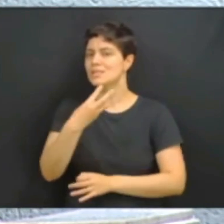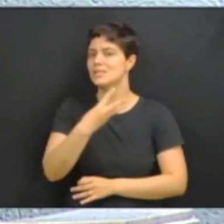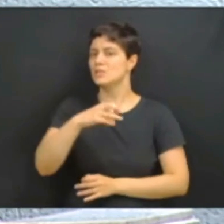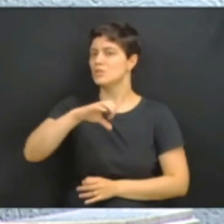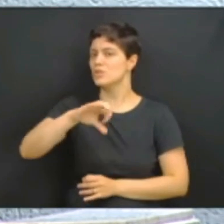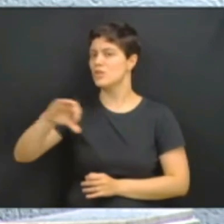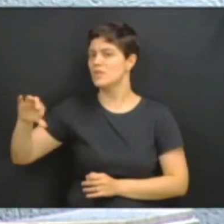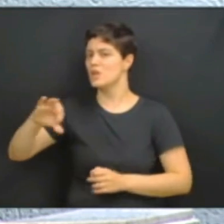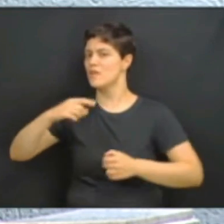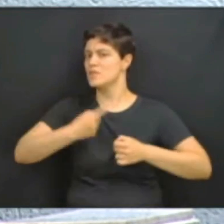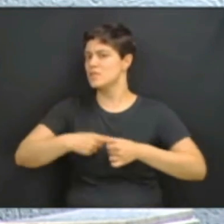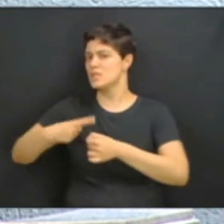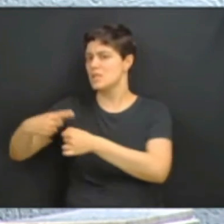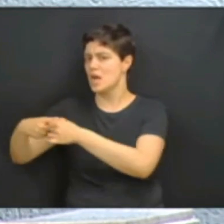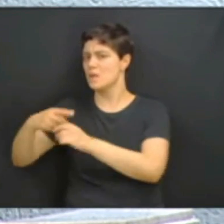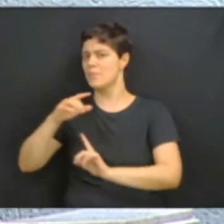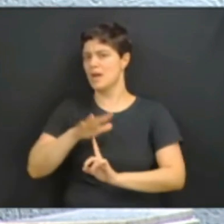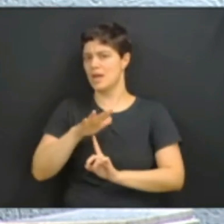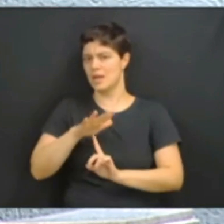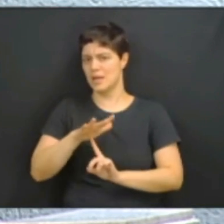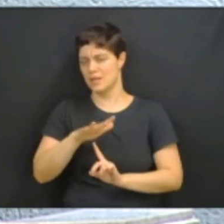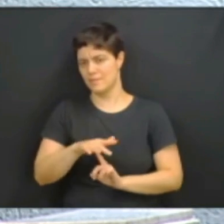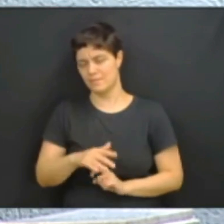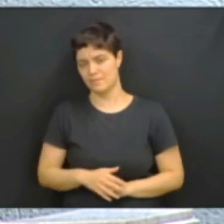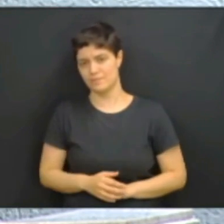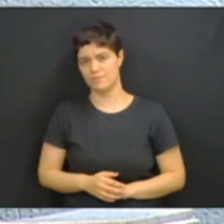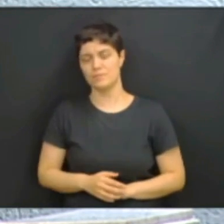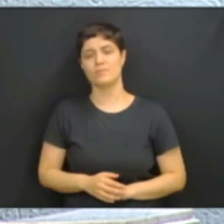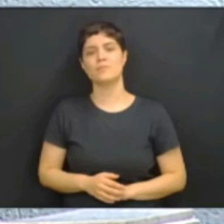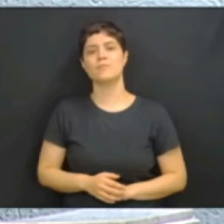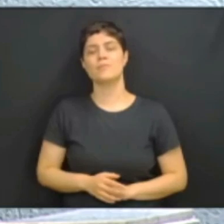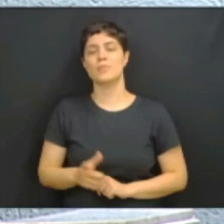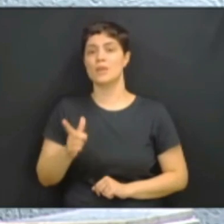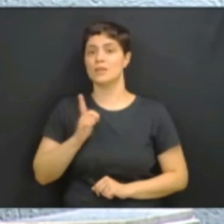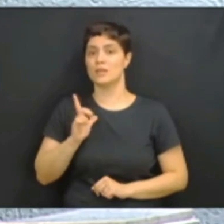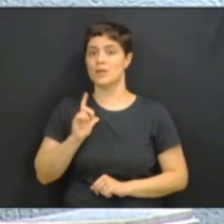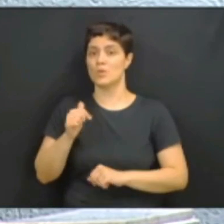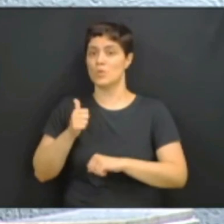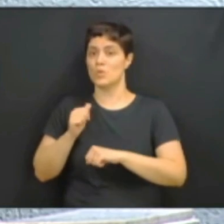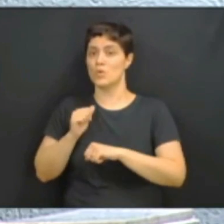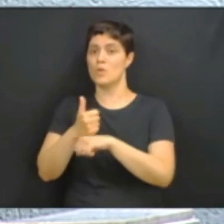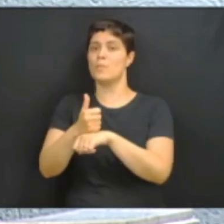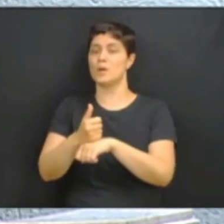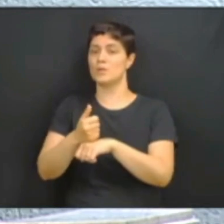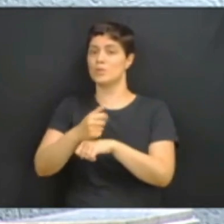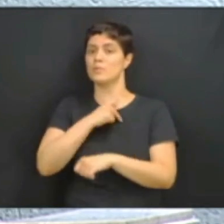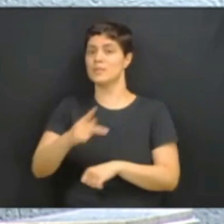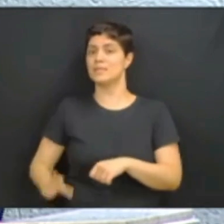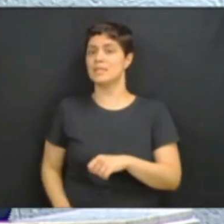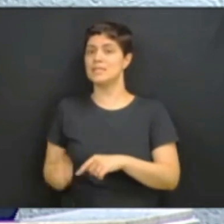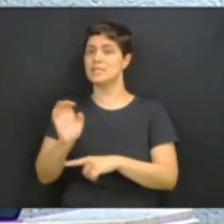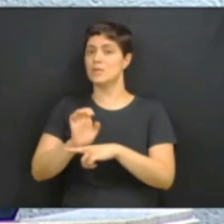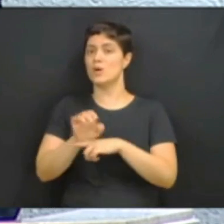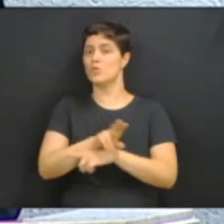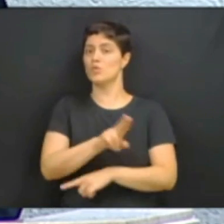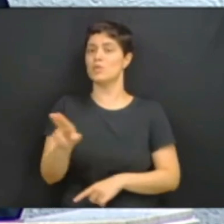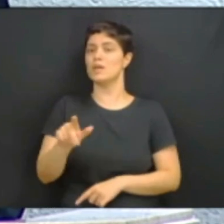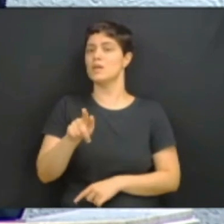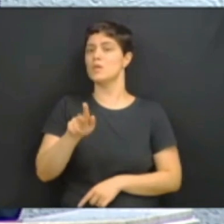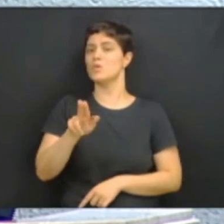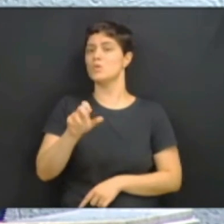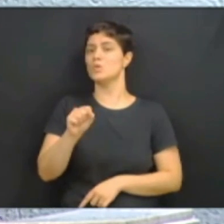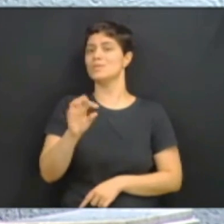municípios do Paraná. Sob o comando do presidente estadual, Gustavo Castro, nós estamos